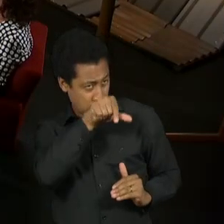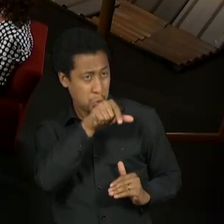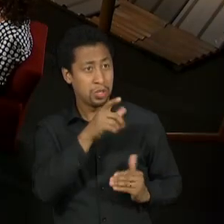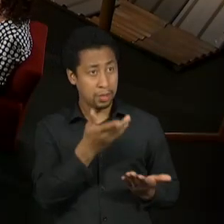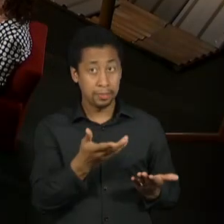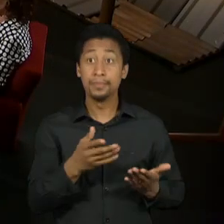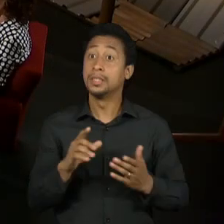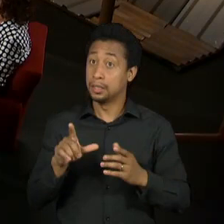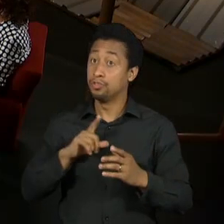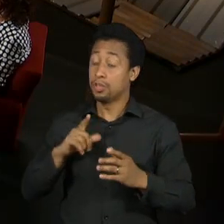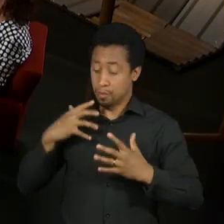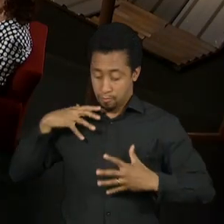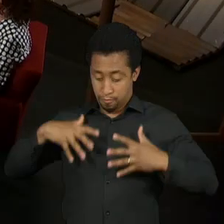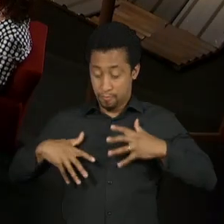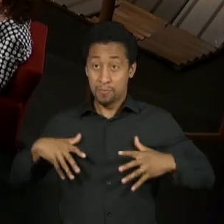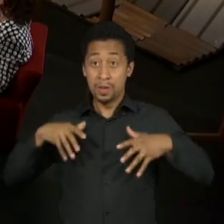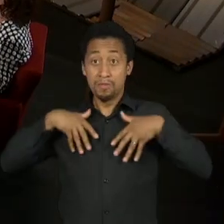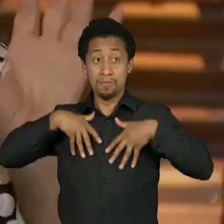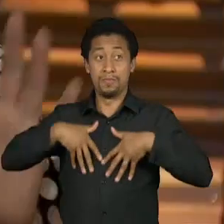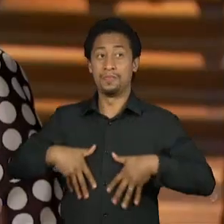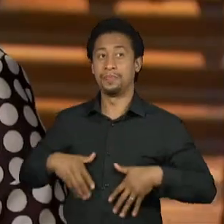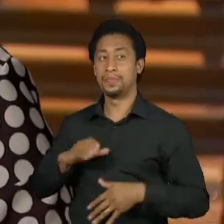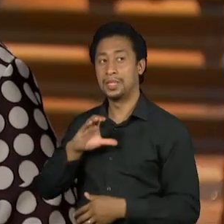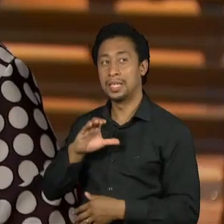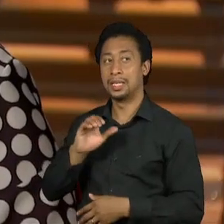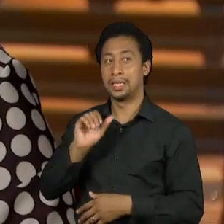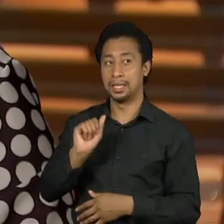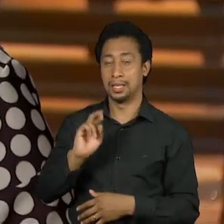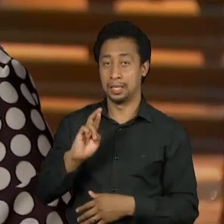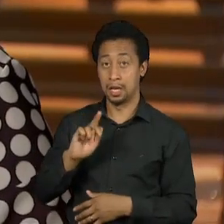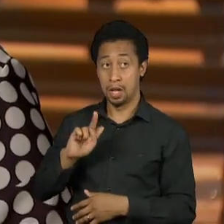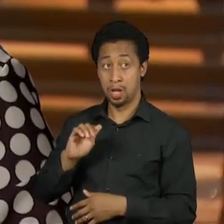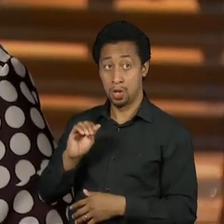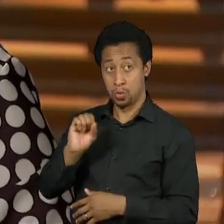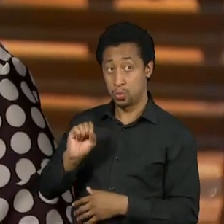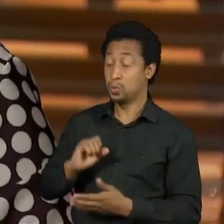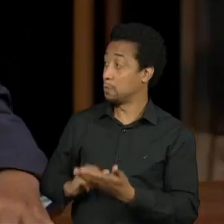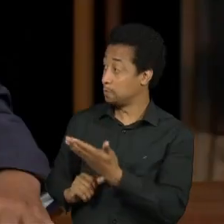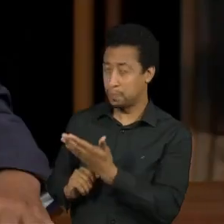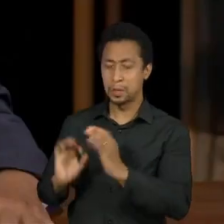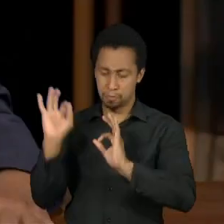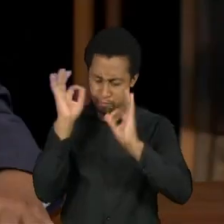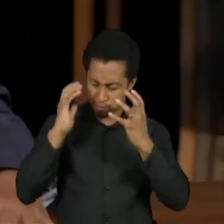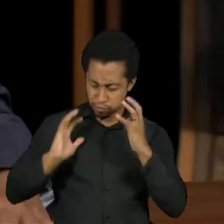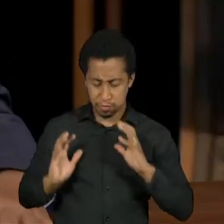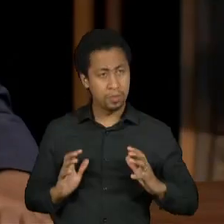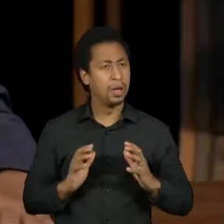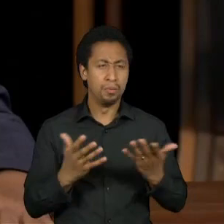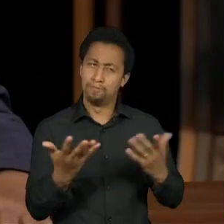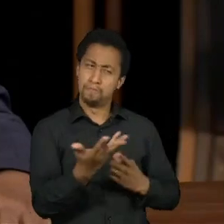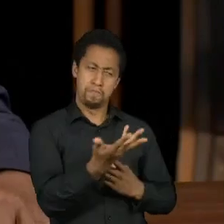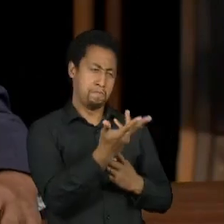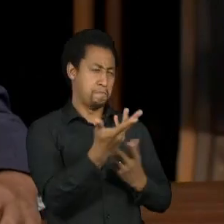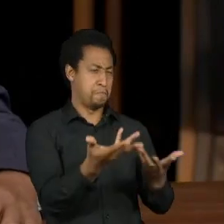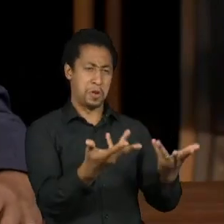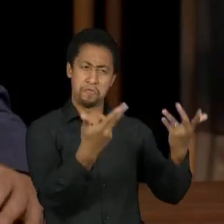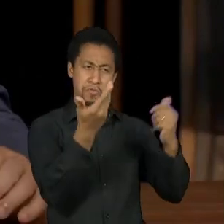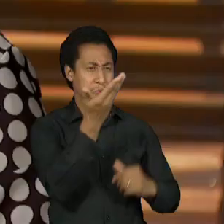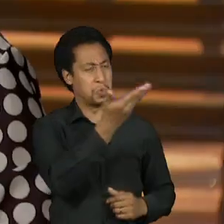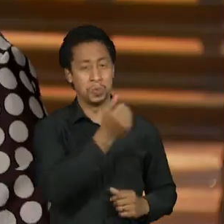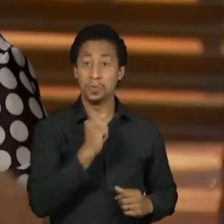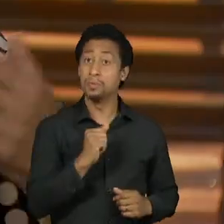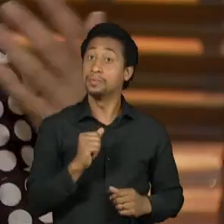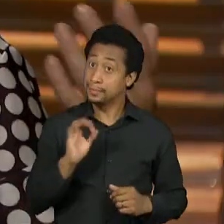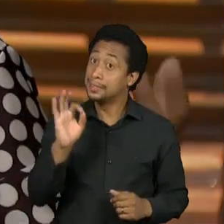Gardim, que Maravilhoso o Gardim. O Gardim, uma pessoa incrível, que fez coisas lindas. Que artista, né? Um grande artista. beijo para o Gardim. beijo para o